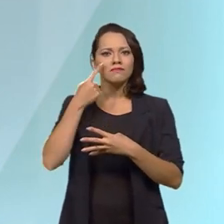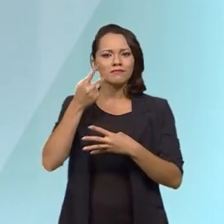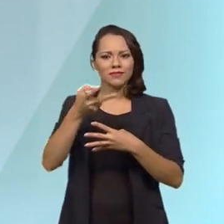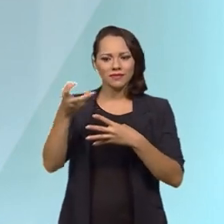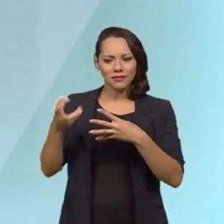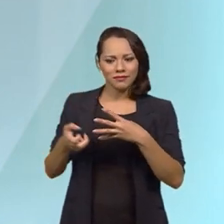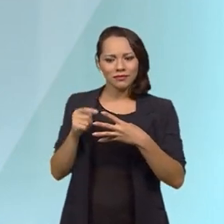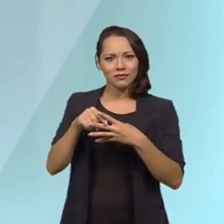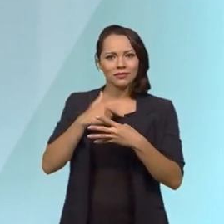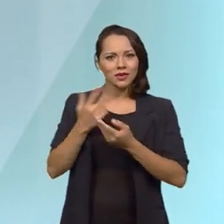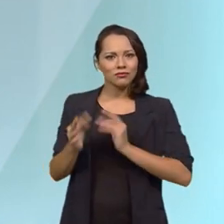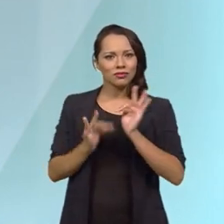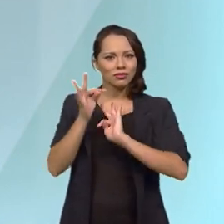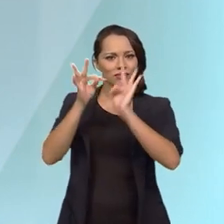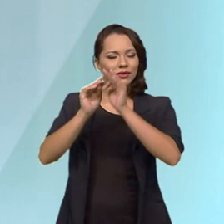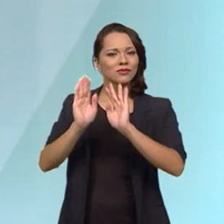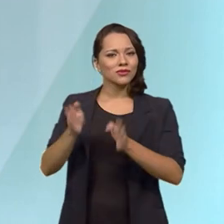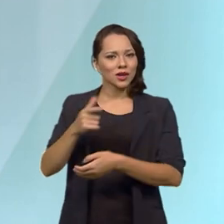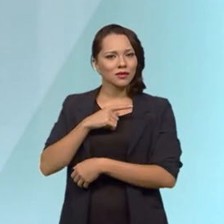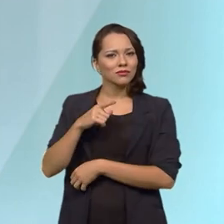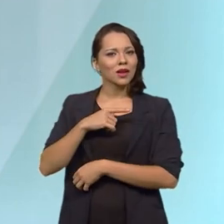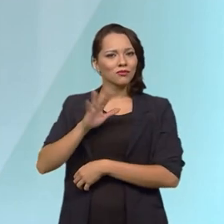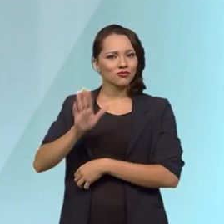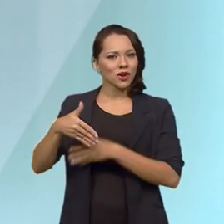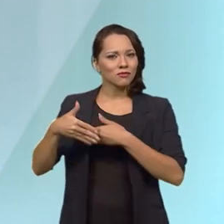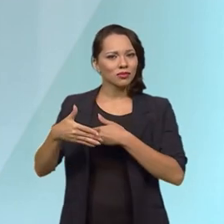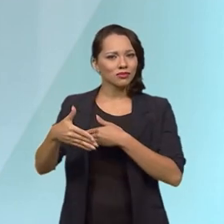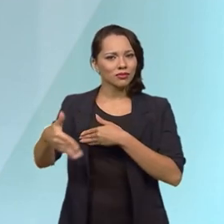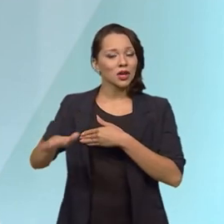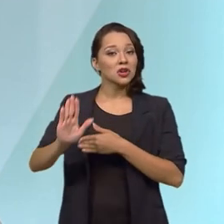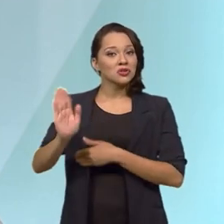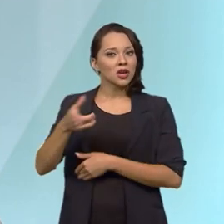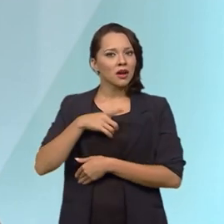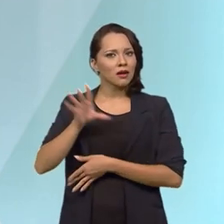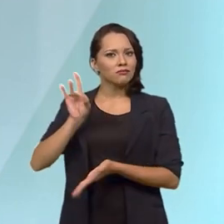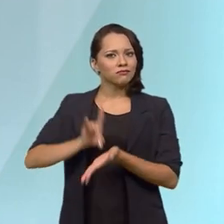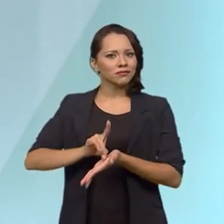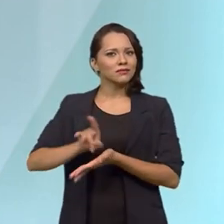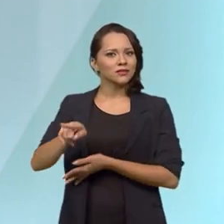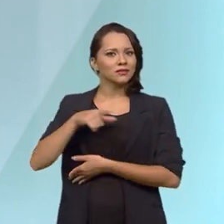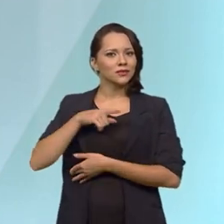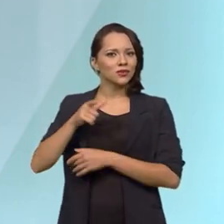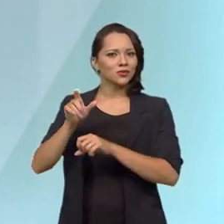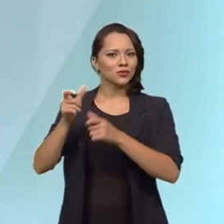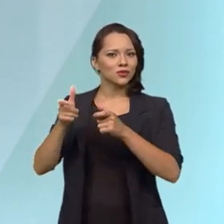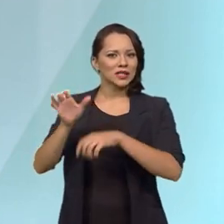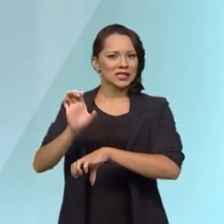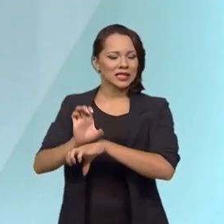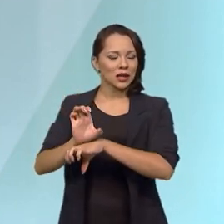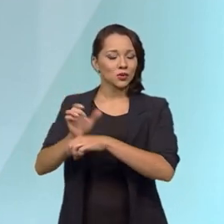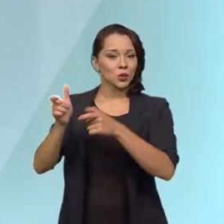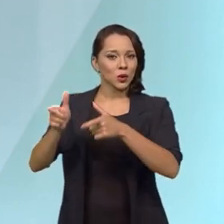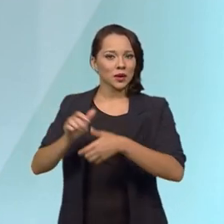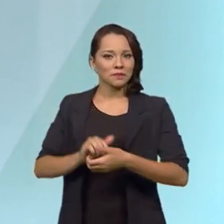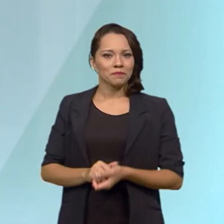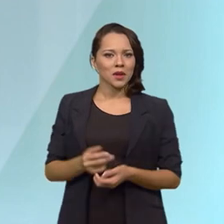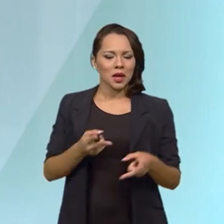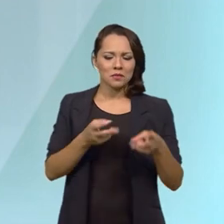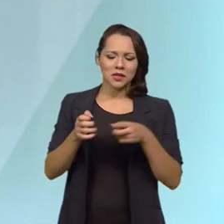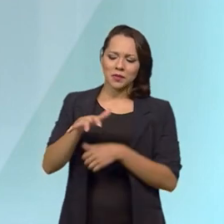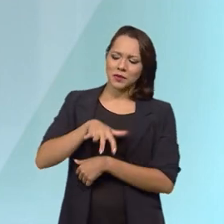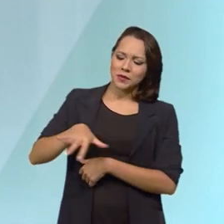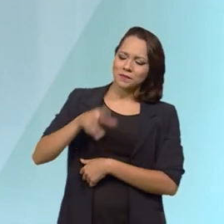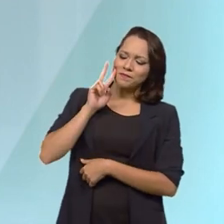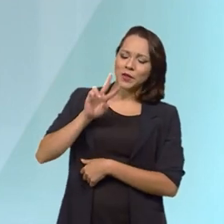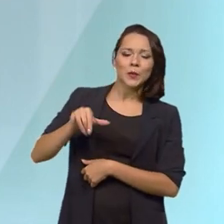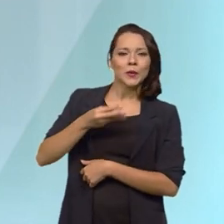tecnologia. A tecnologia já está em execução, a tecnologia já é uma realidade. Olhando para esse setor e olhando a